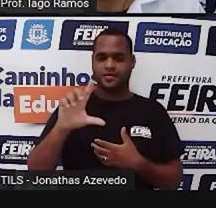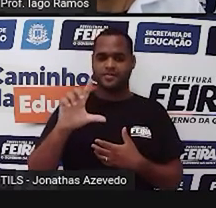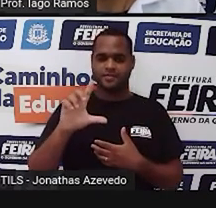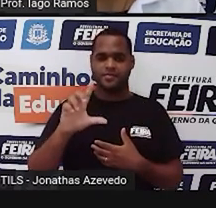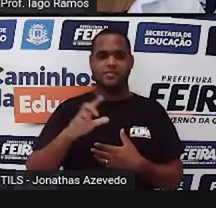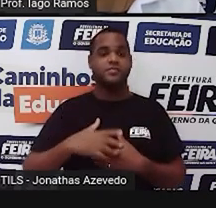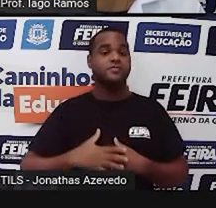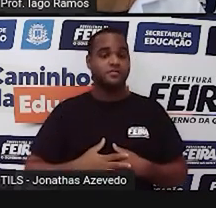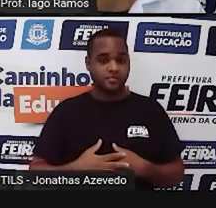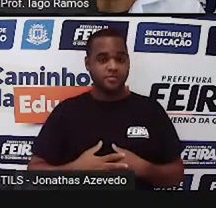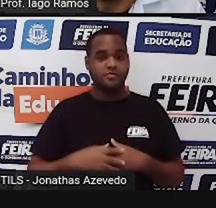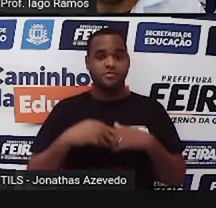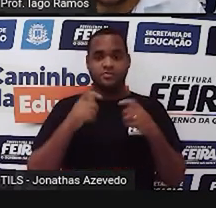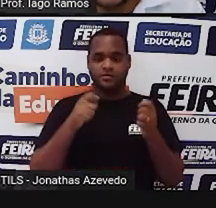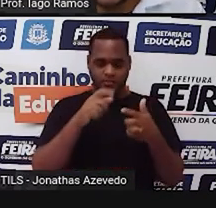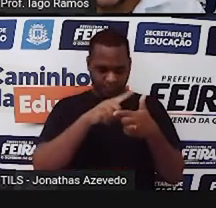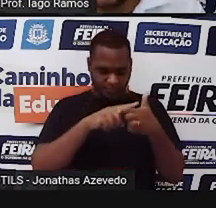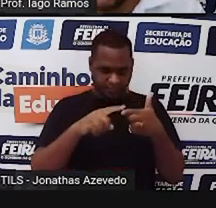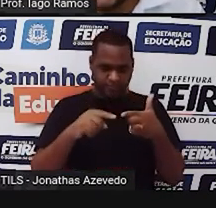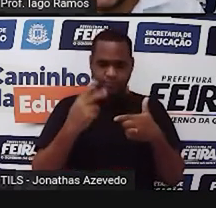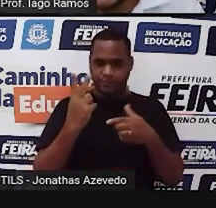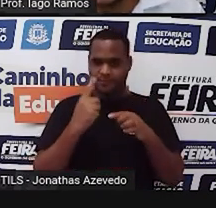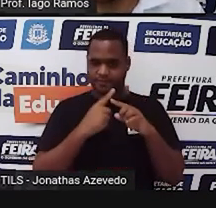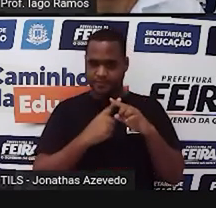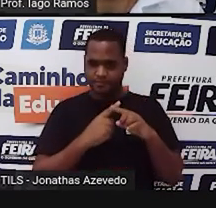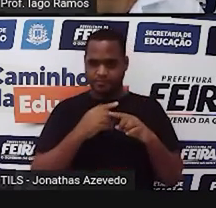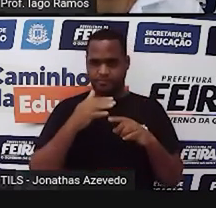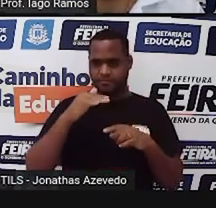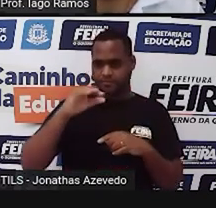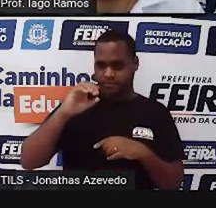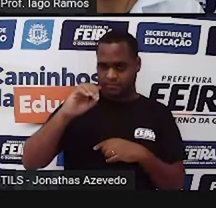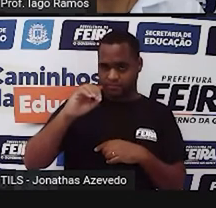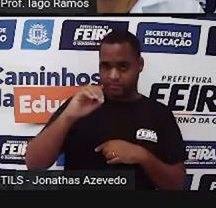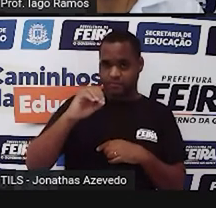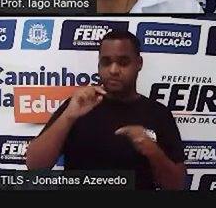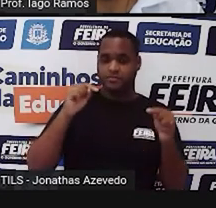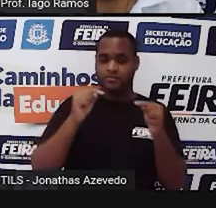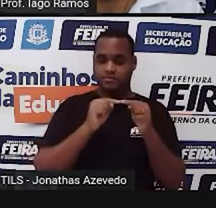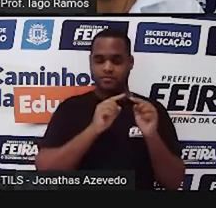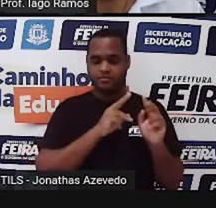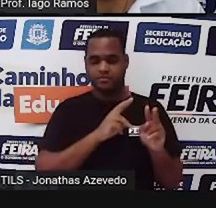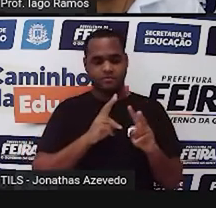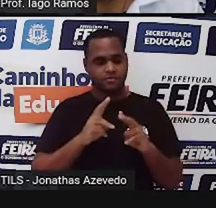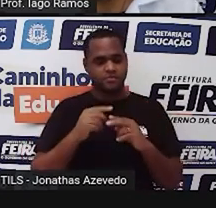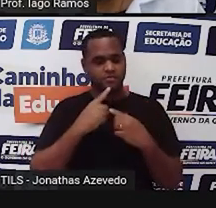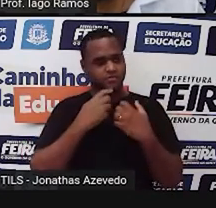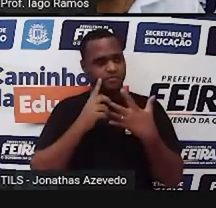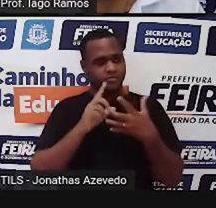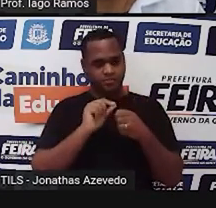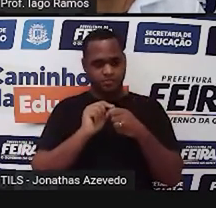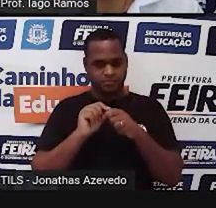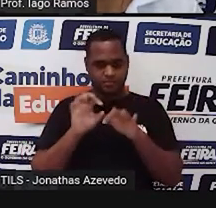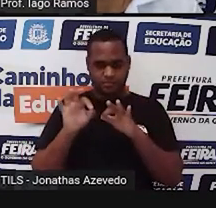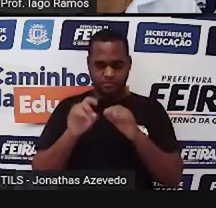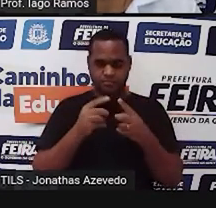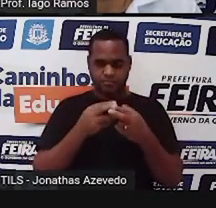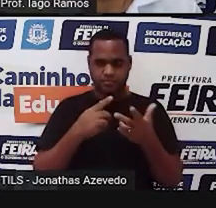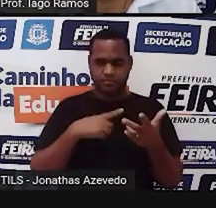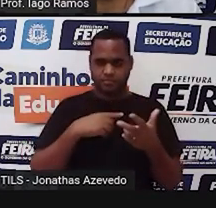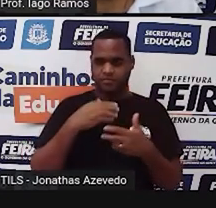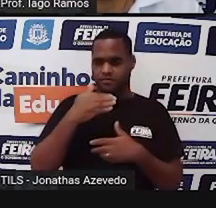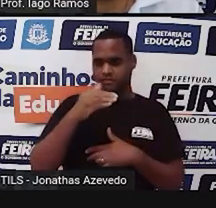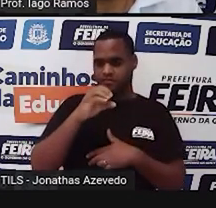Só que dividir duas vezes por 10 é o mesmo que fazer uma única divisão por 100.